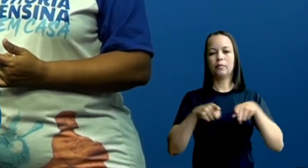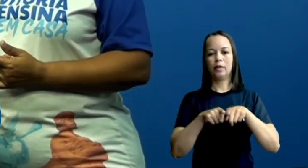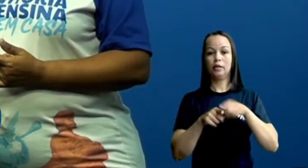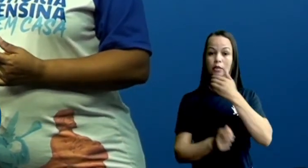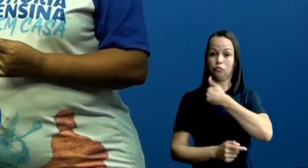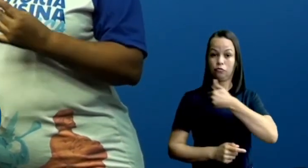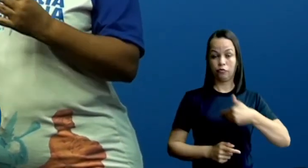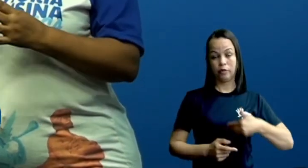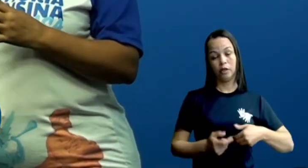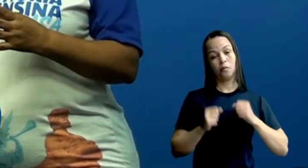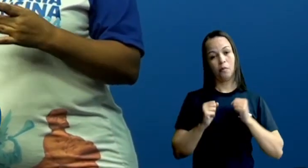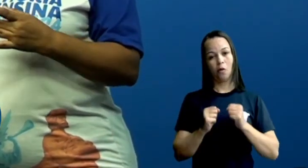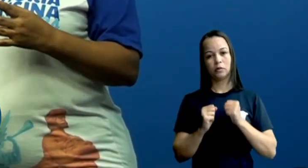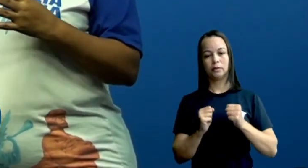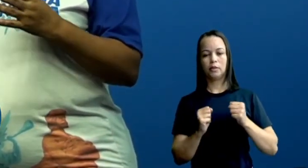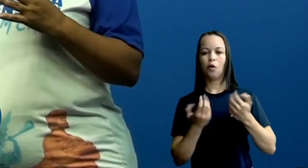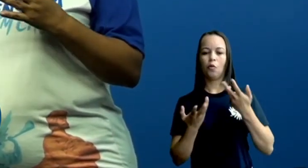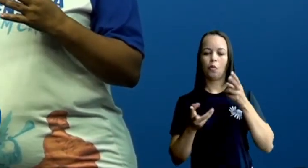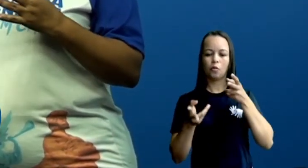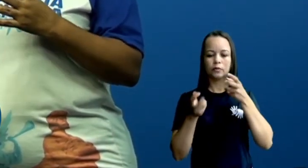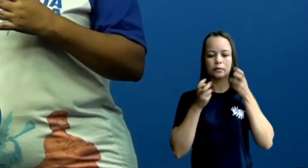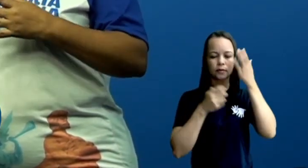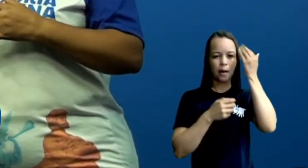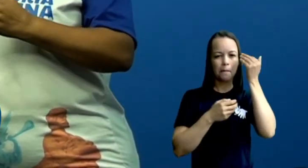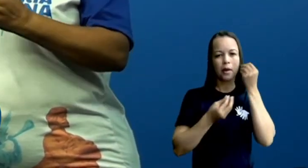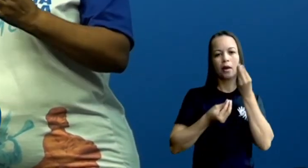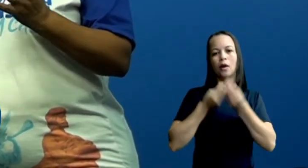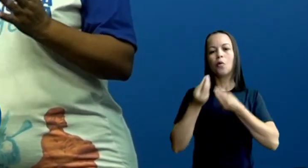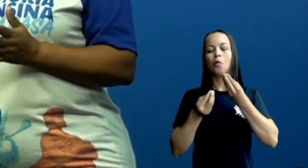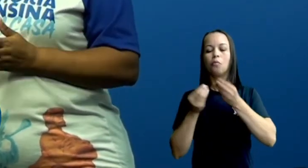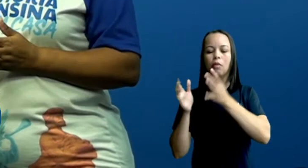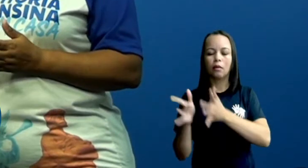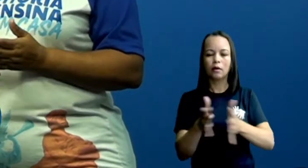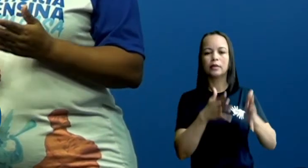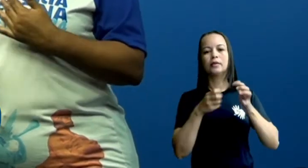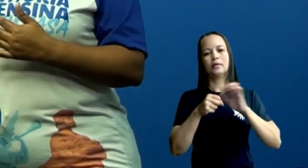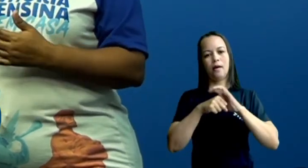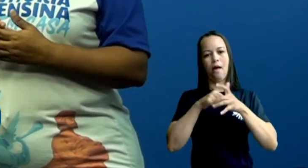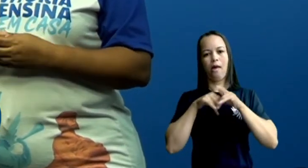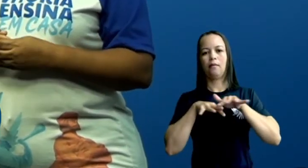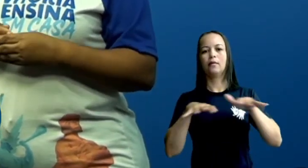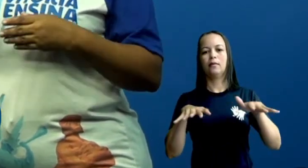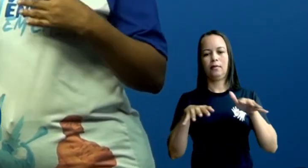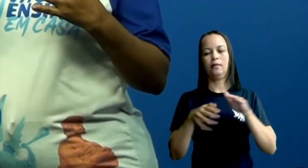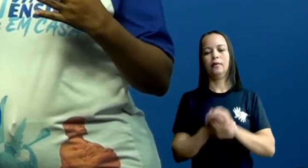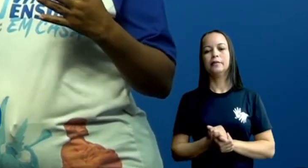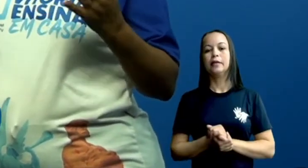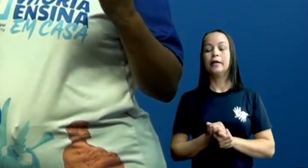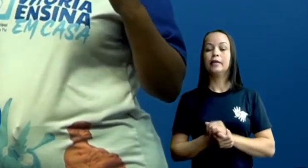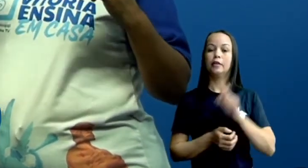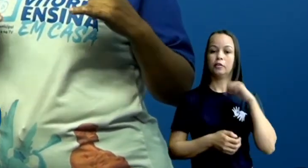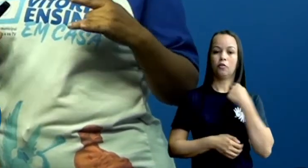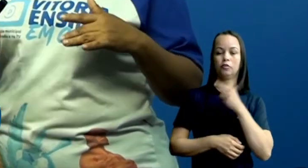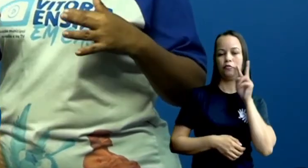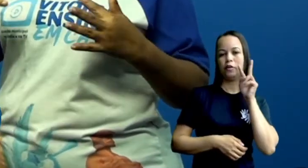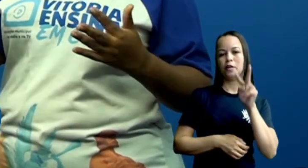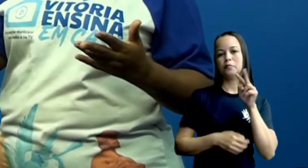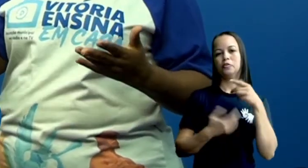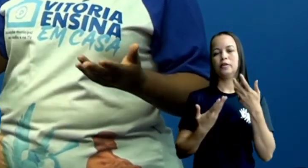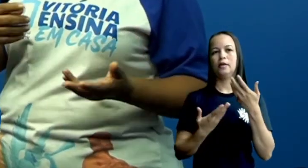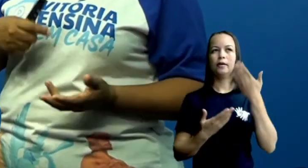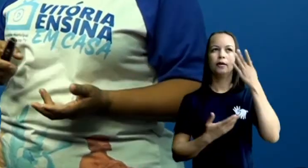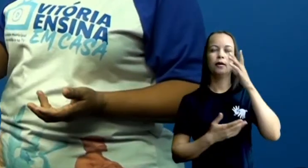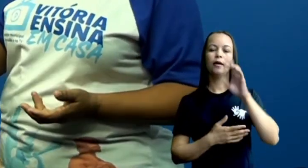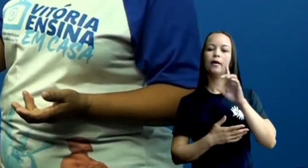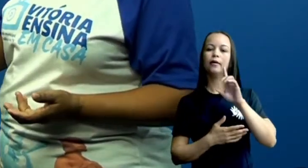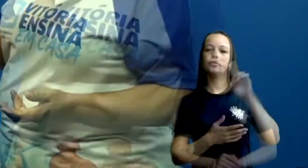acompanhar, né, como é que está acontecendo justamente, como está ocorrendo a pandemia. E a gente vê que a cada dia, graças a Deus, tem